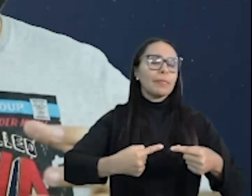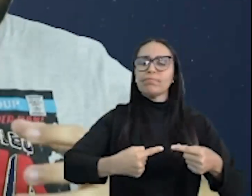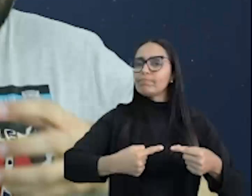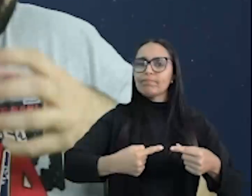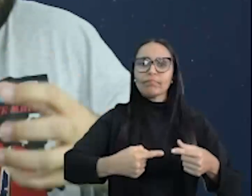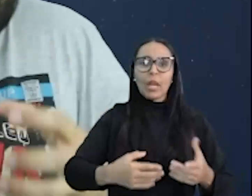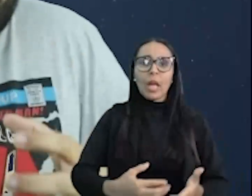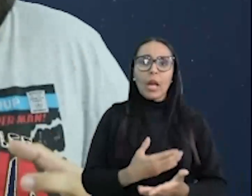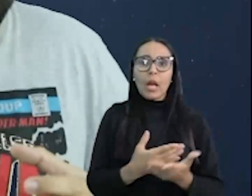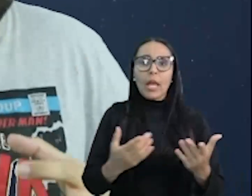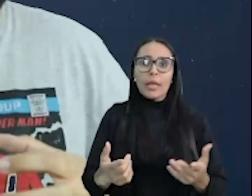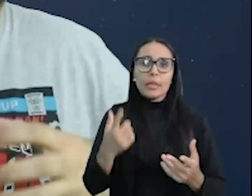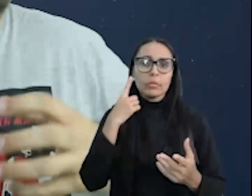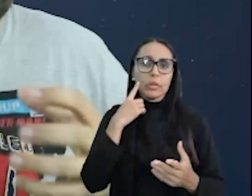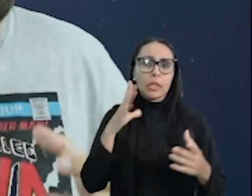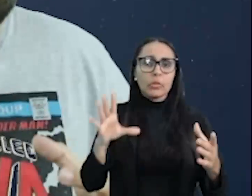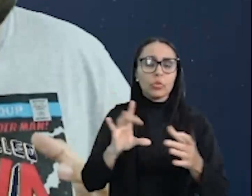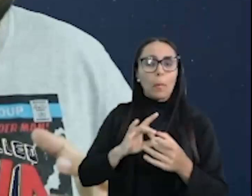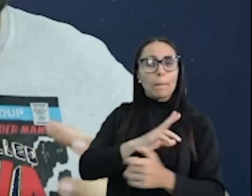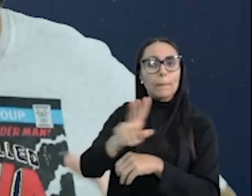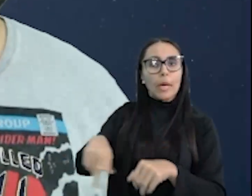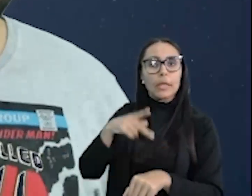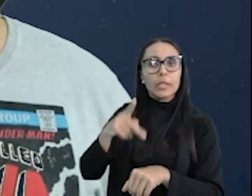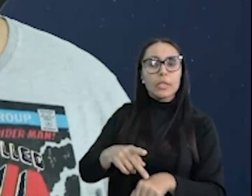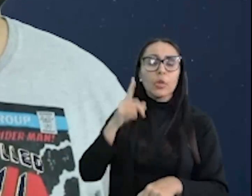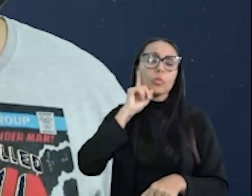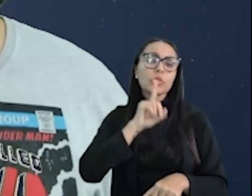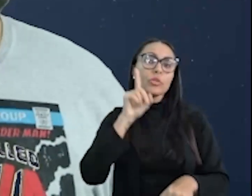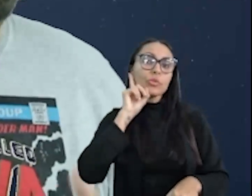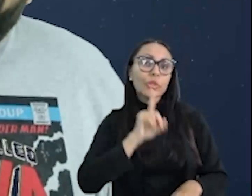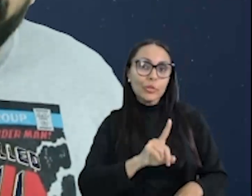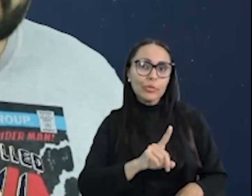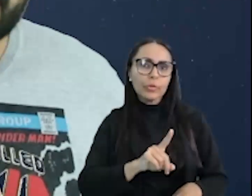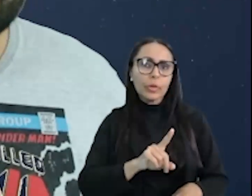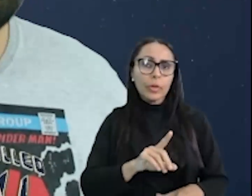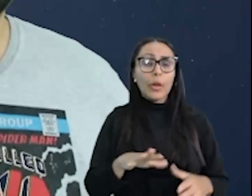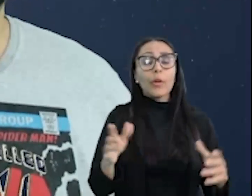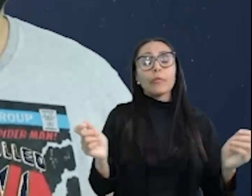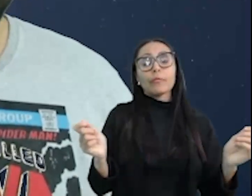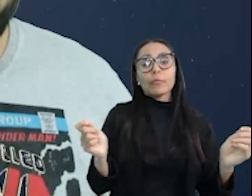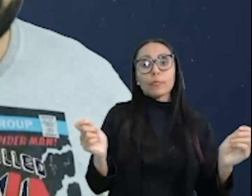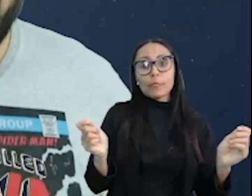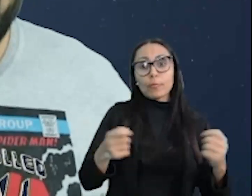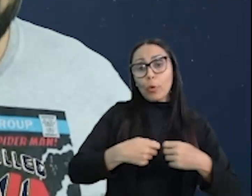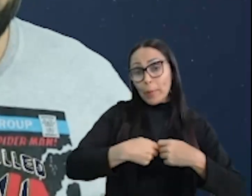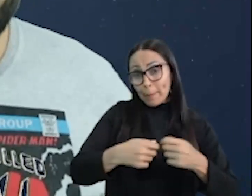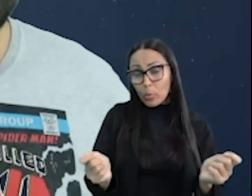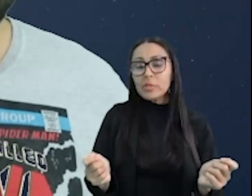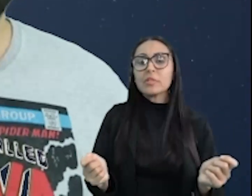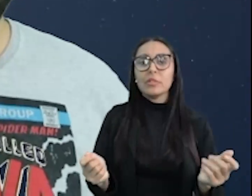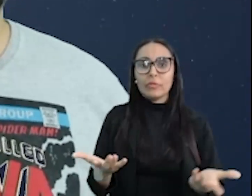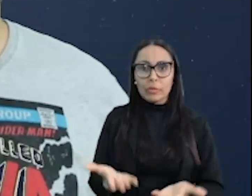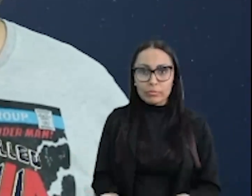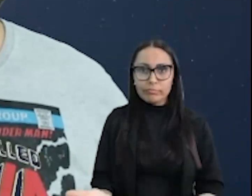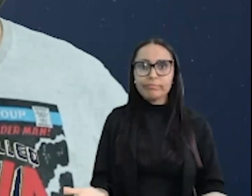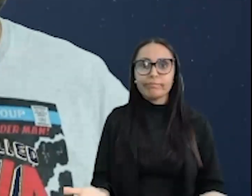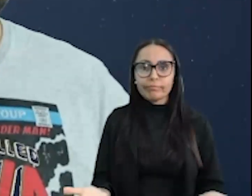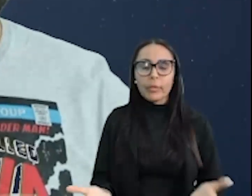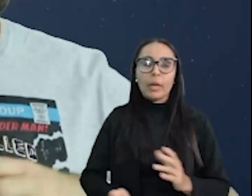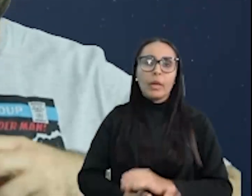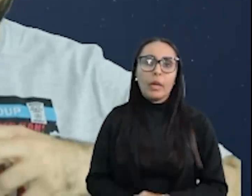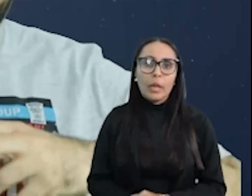ter ao seu lado países como os Estados Unidos, foi possível evitar. Para